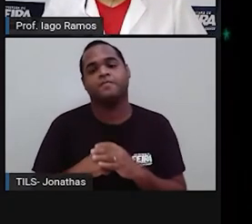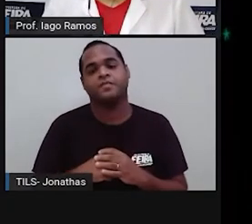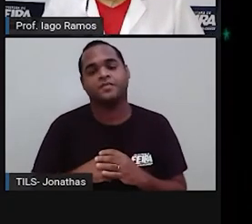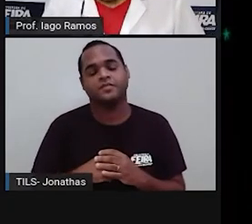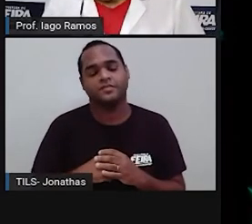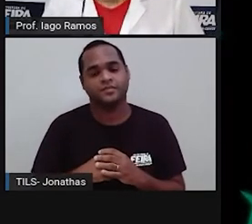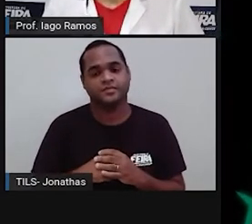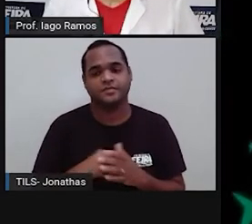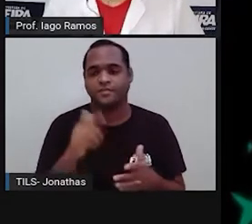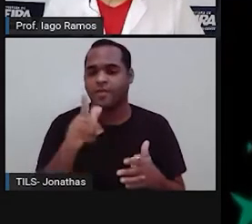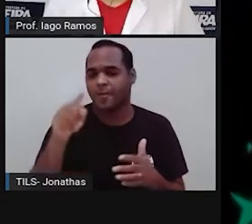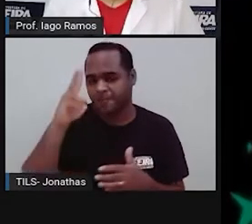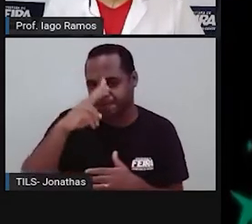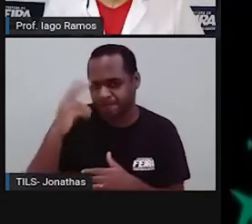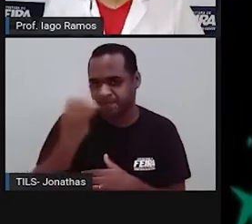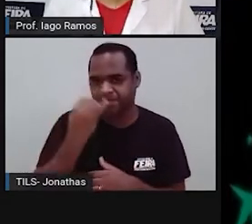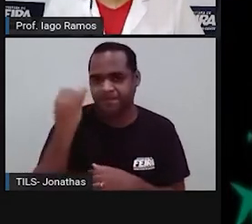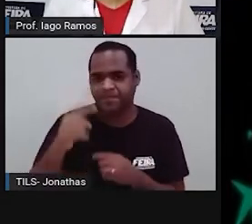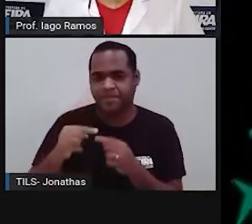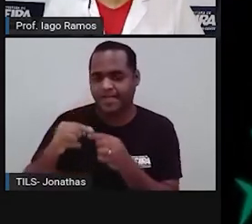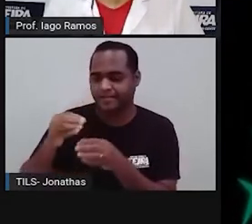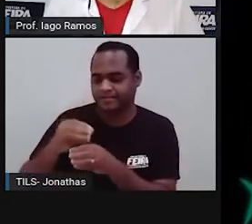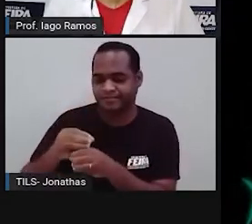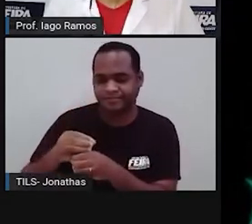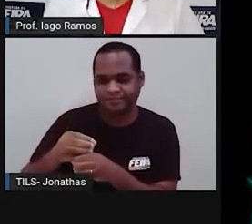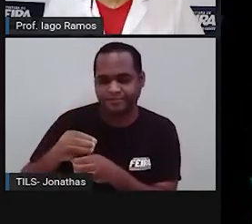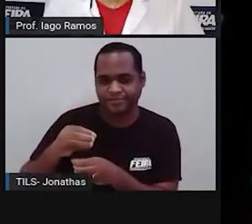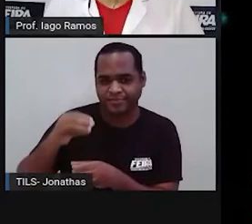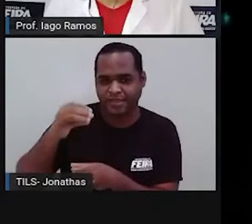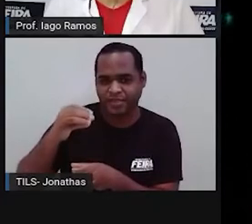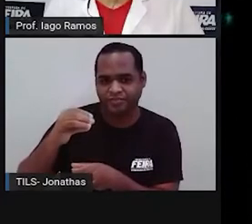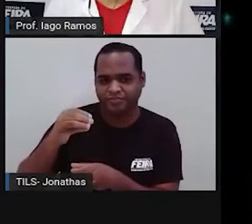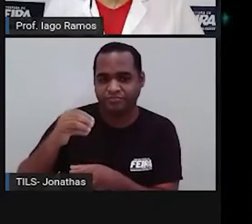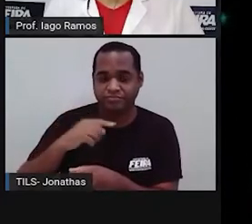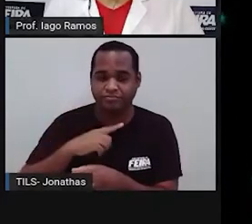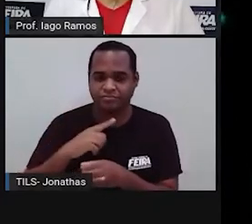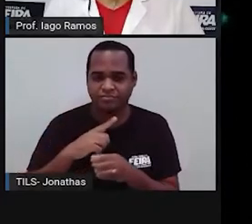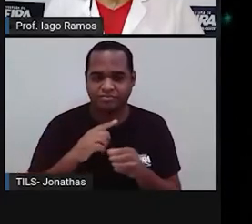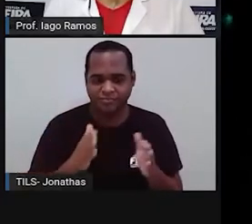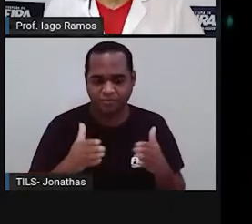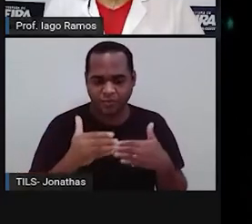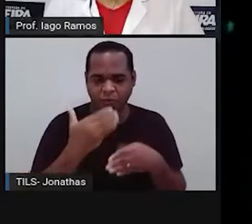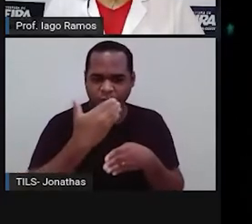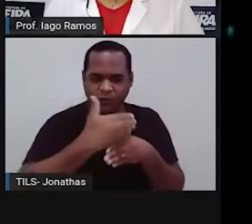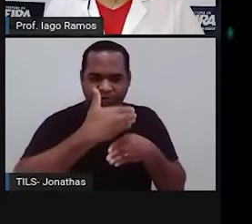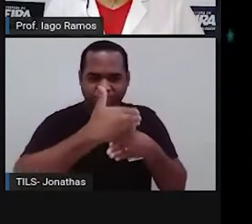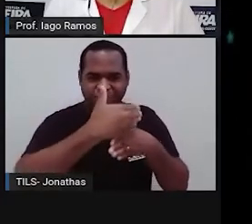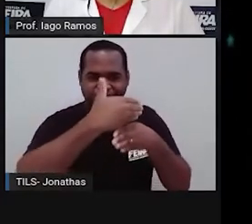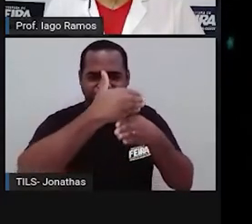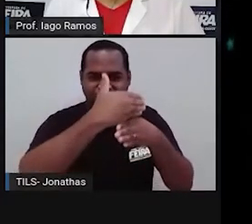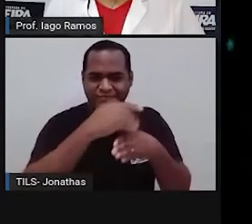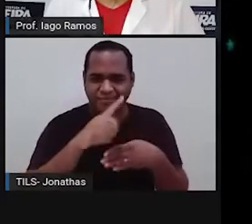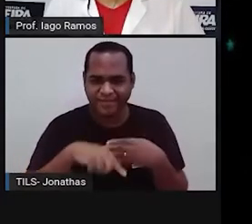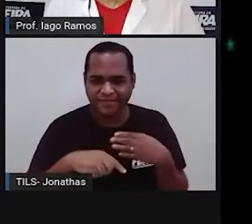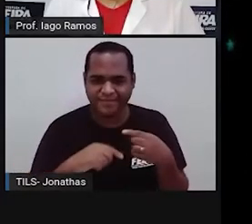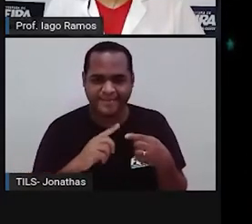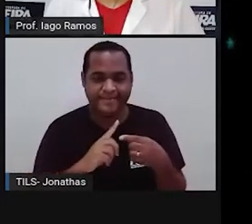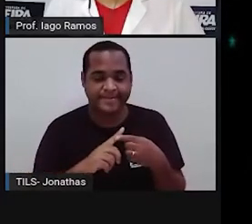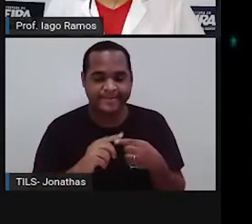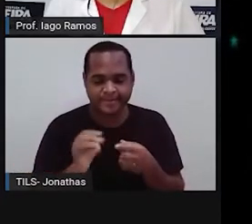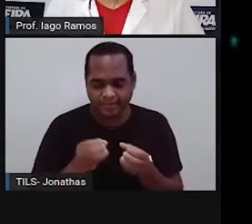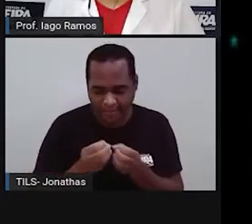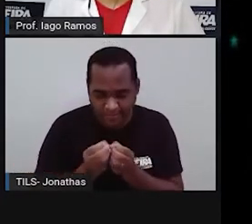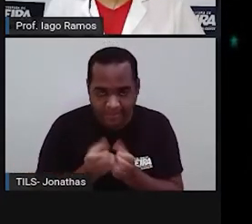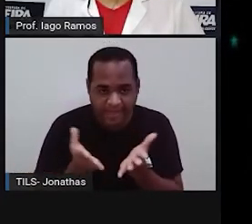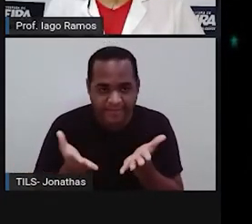nos faz lembrar um cilindro? Um tijolo? É aqui? Tijolo? Um dado?